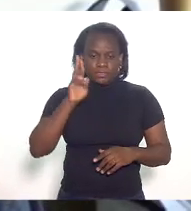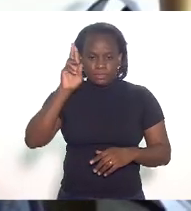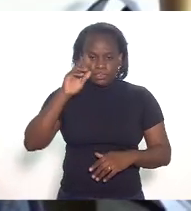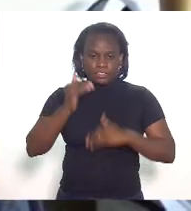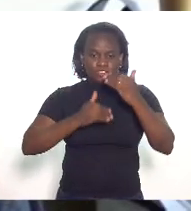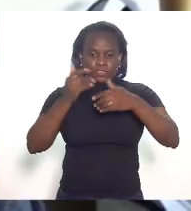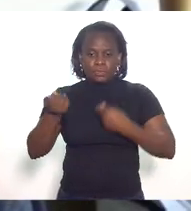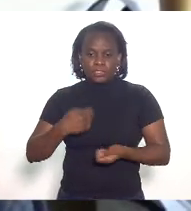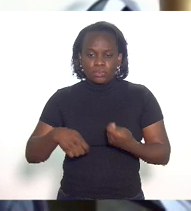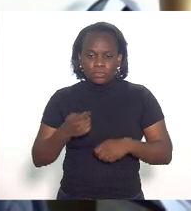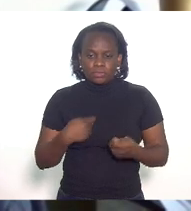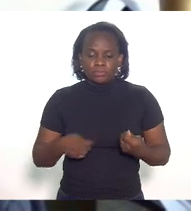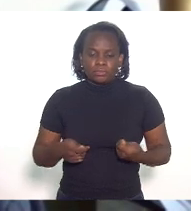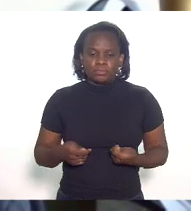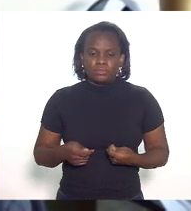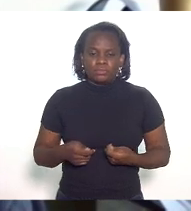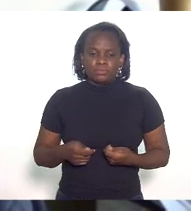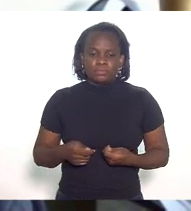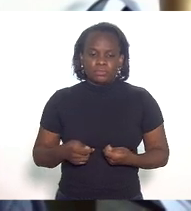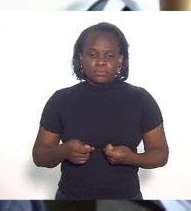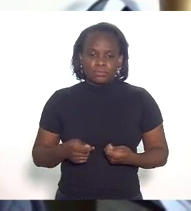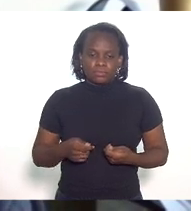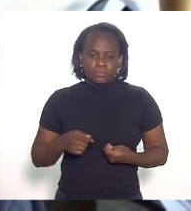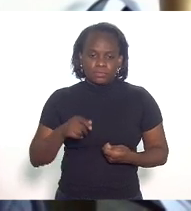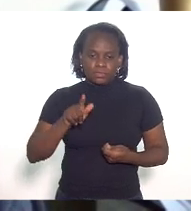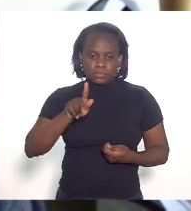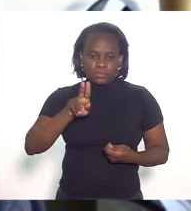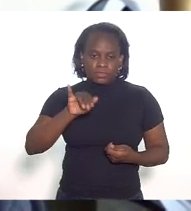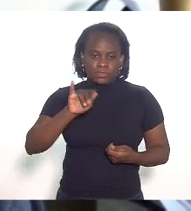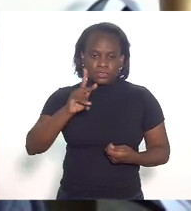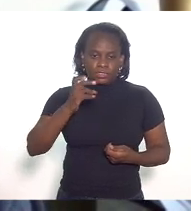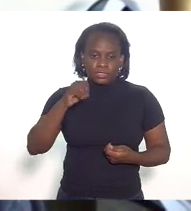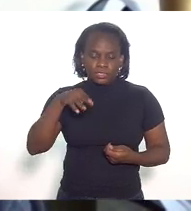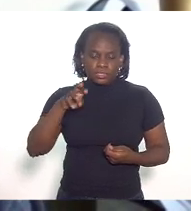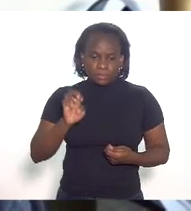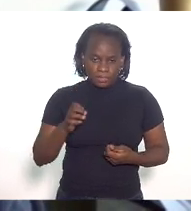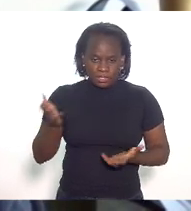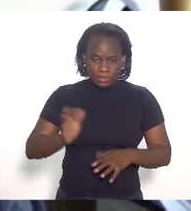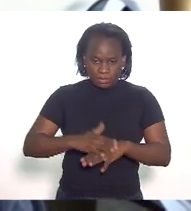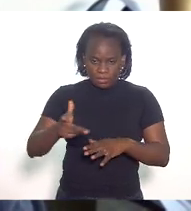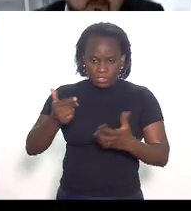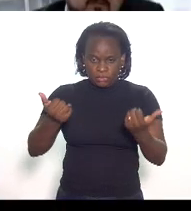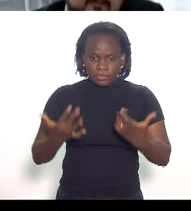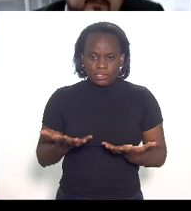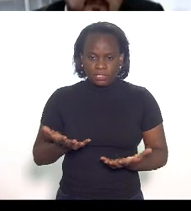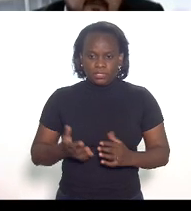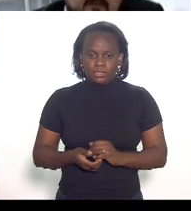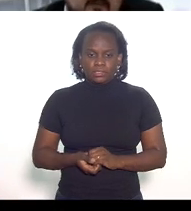econômico se vai Guilherme Piundi se quer fazer o uso da palavra